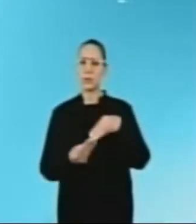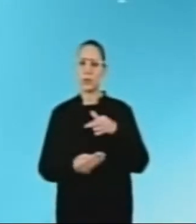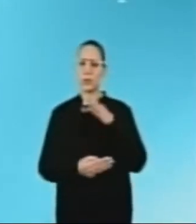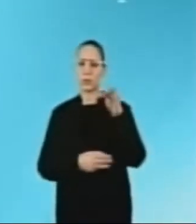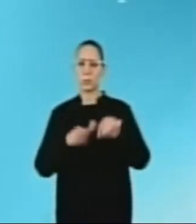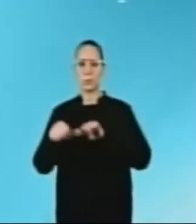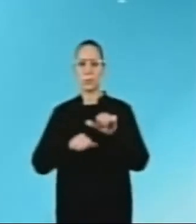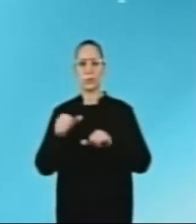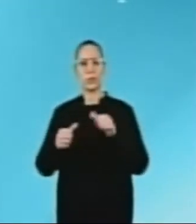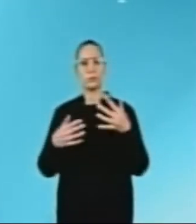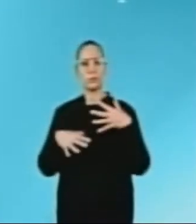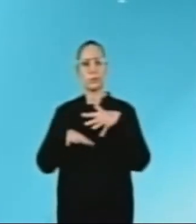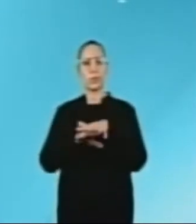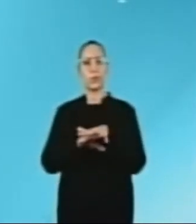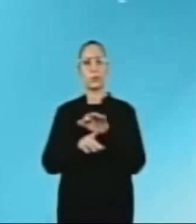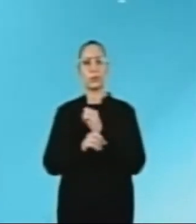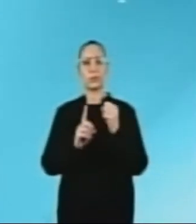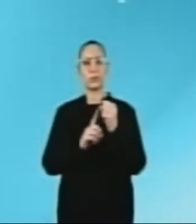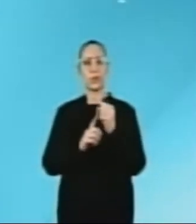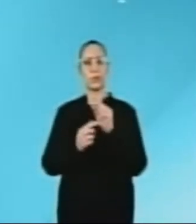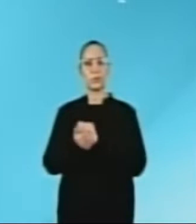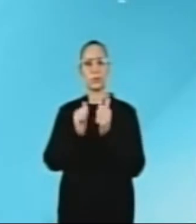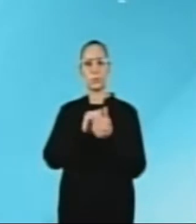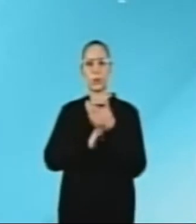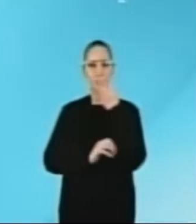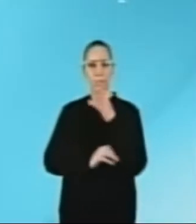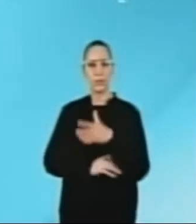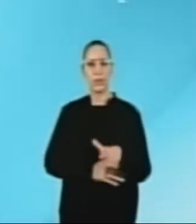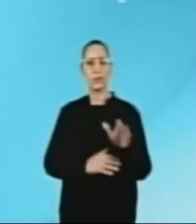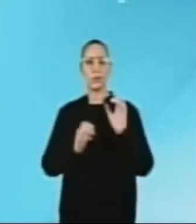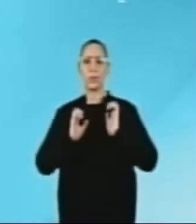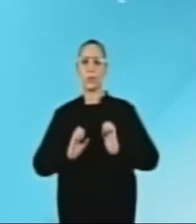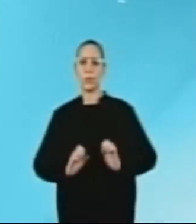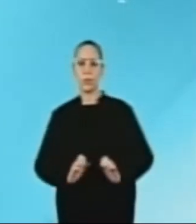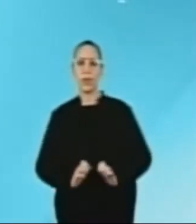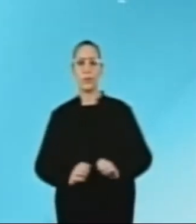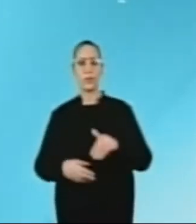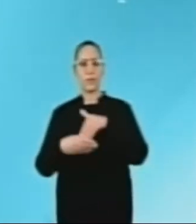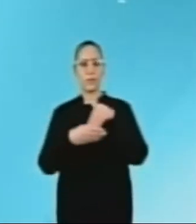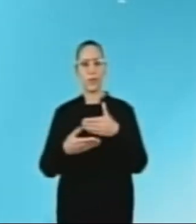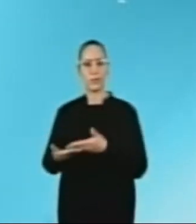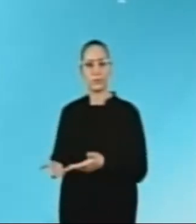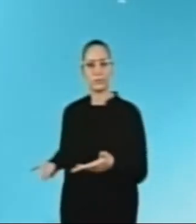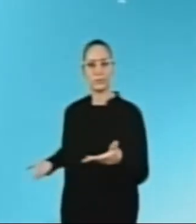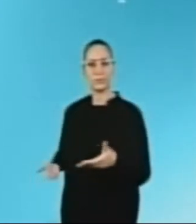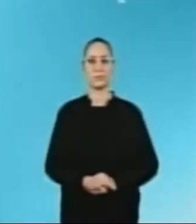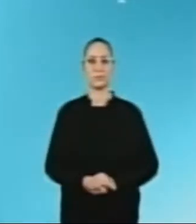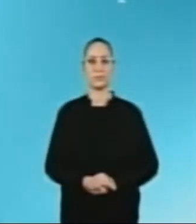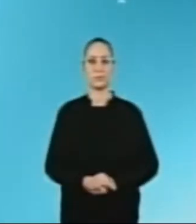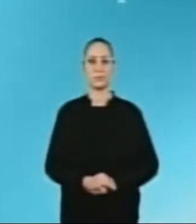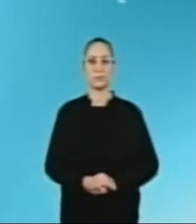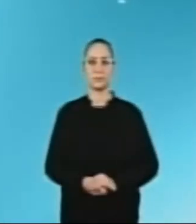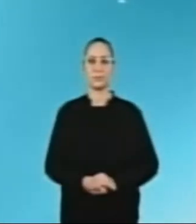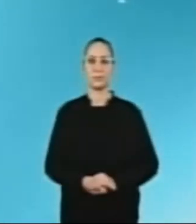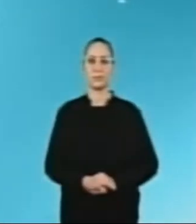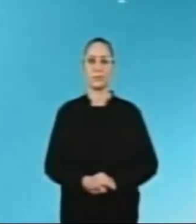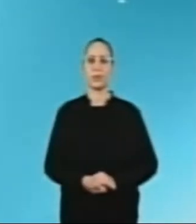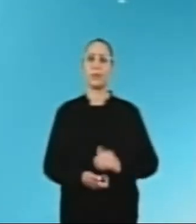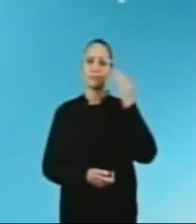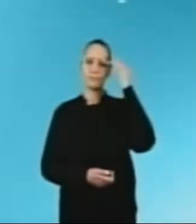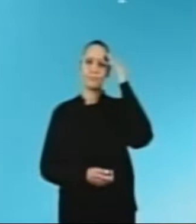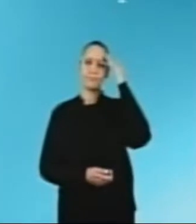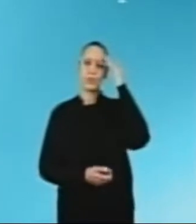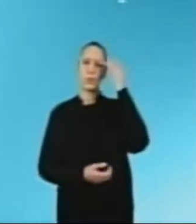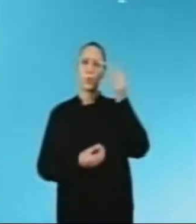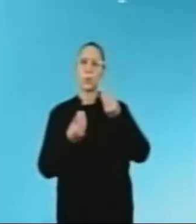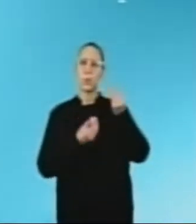futuro do nosso estado através da inclusão social de crianças no esporte. Com disciplina, respeito e educação, Nato Verlang, 44-99. Escuto e respeito